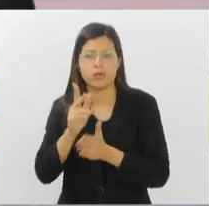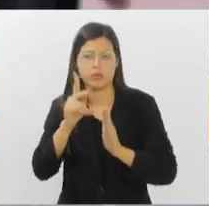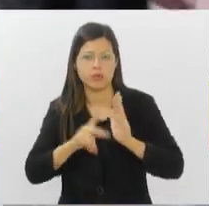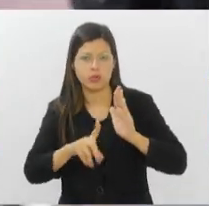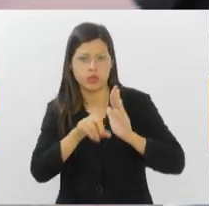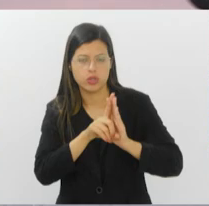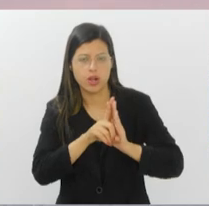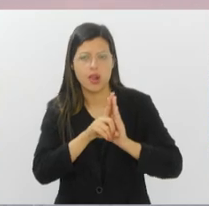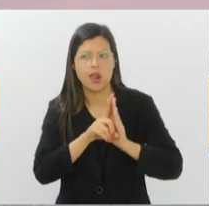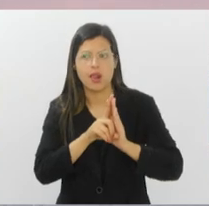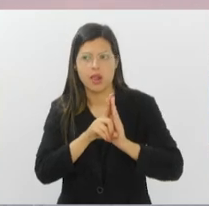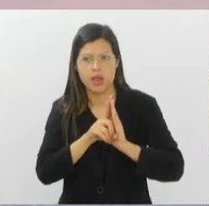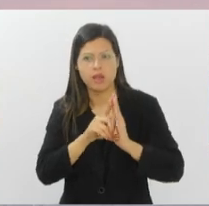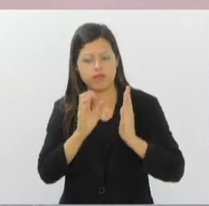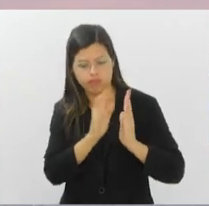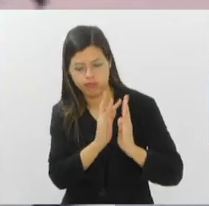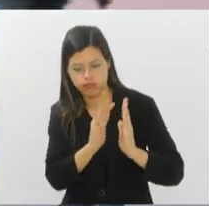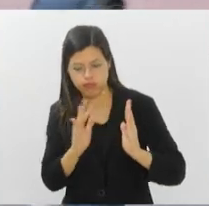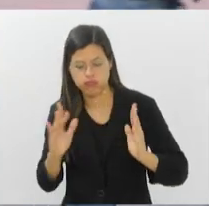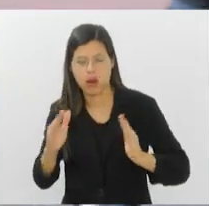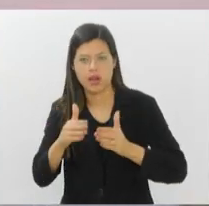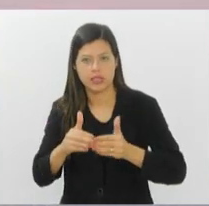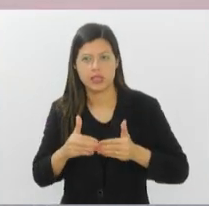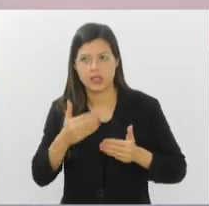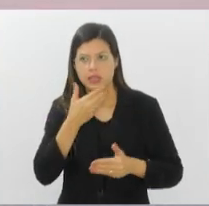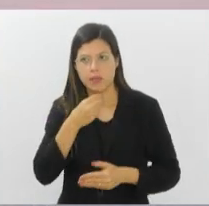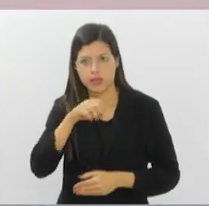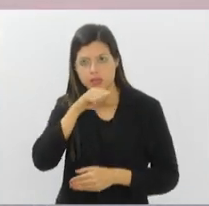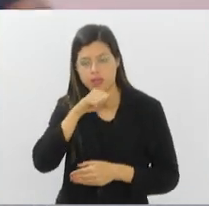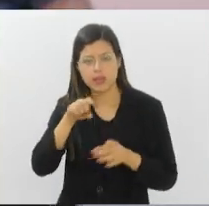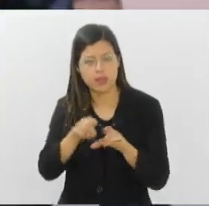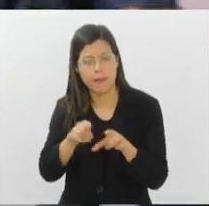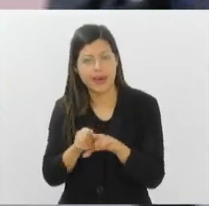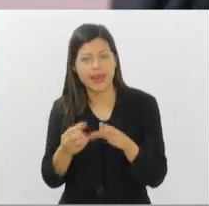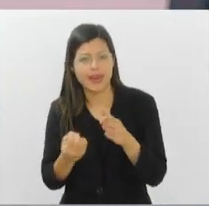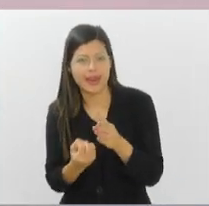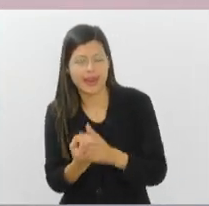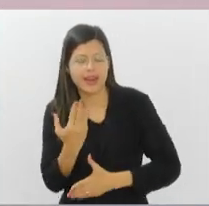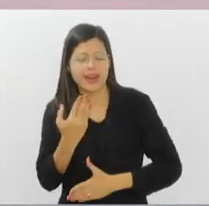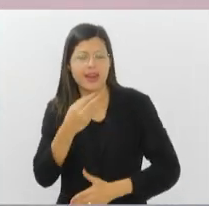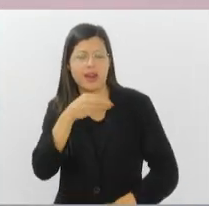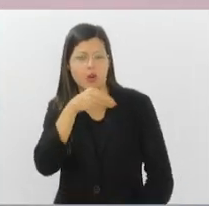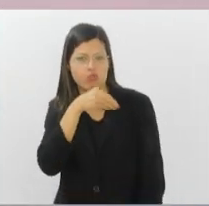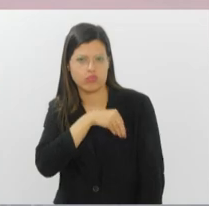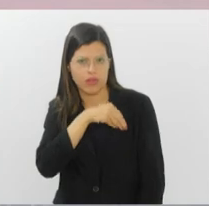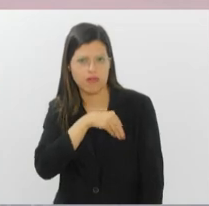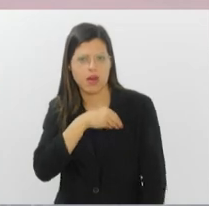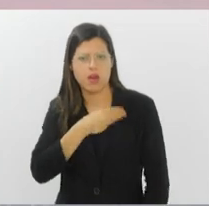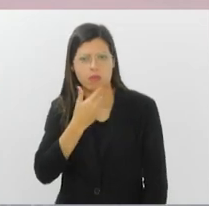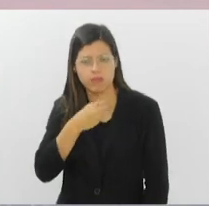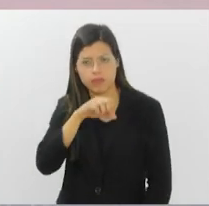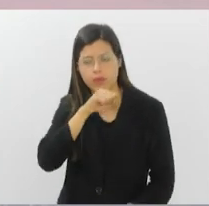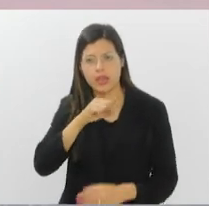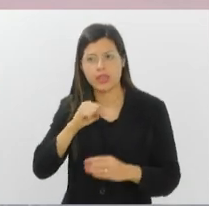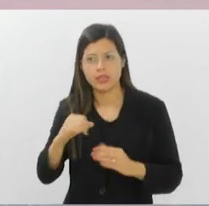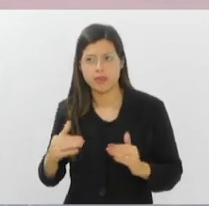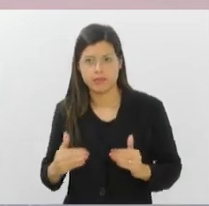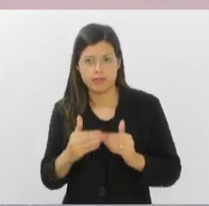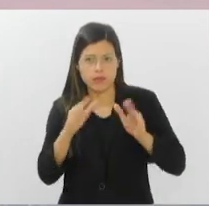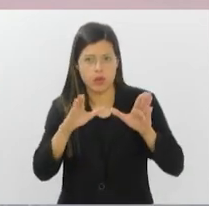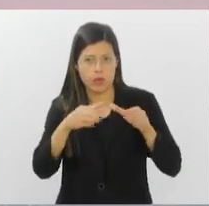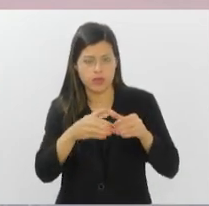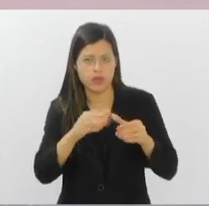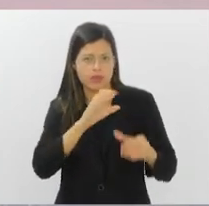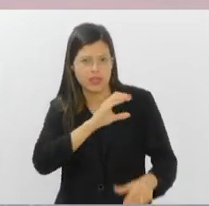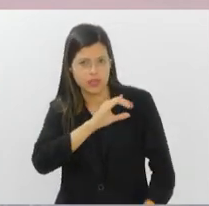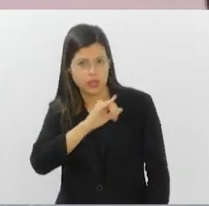da licença paternidade e cria o salário paternidade. Caso esse projeto de lei receba o parecer favorável da Comissão de Constituição